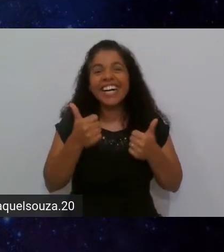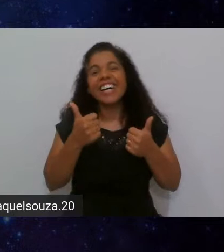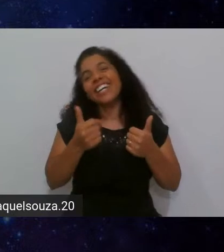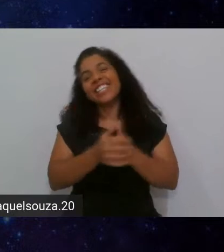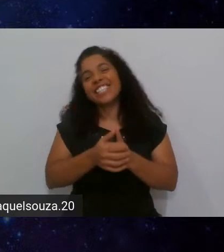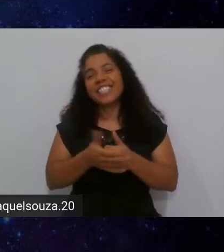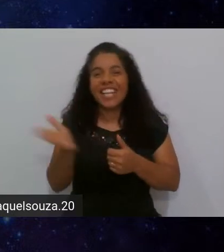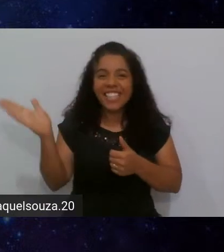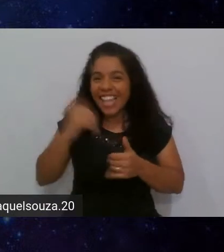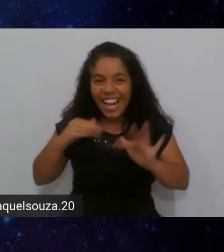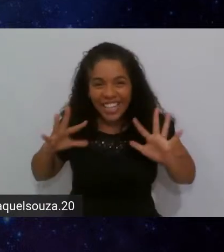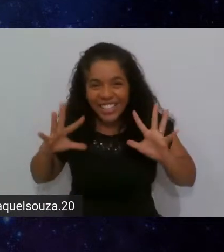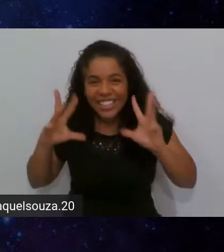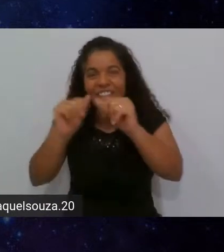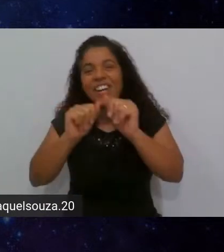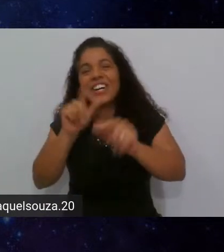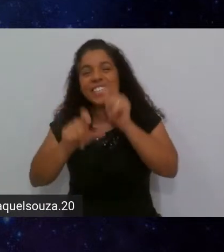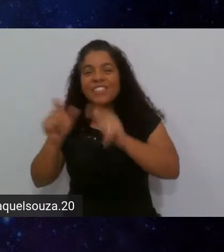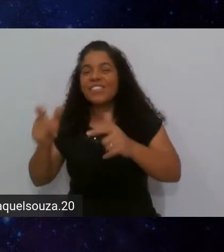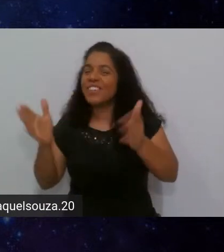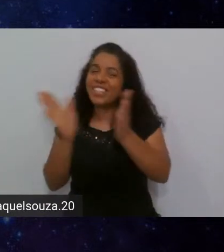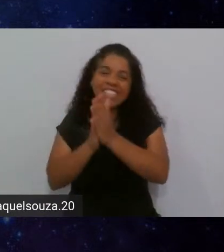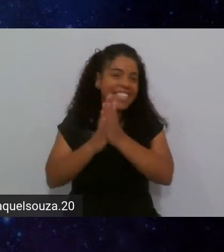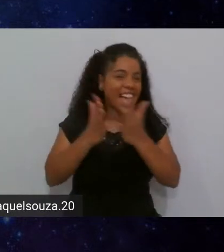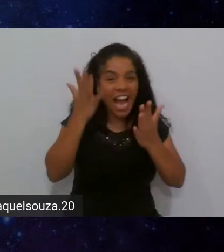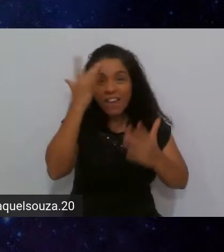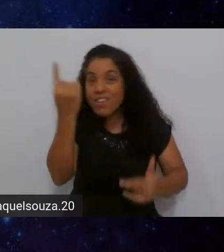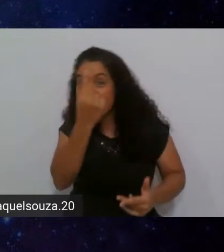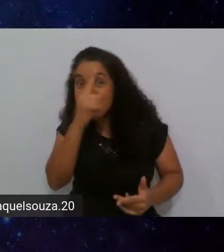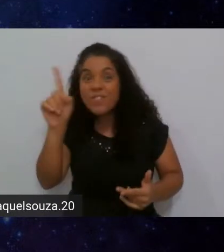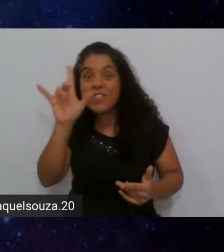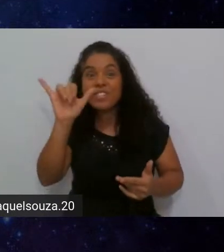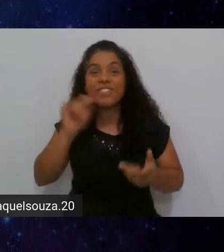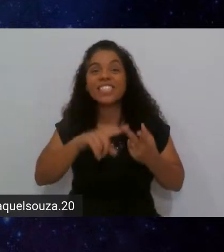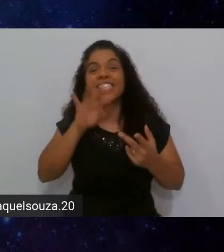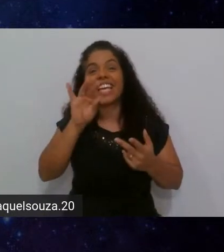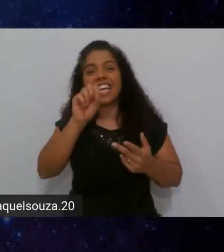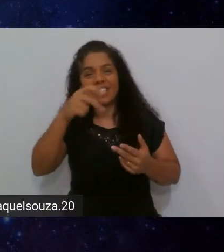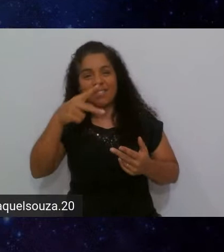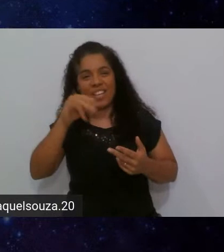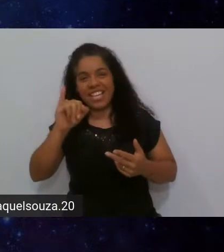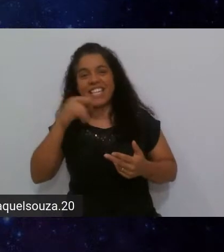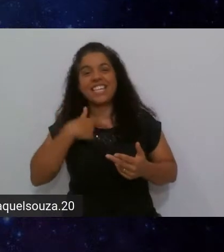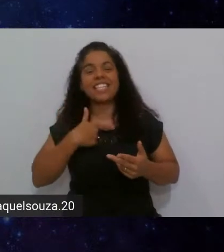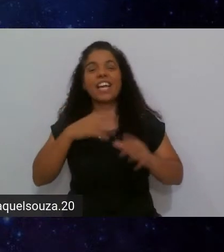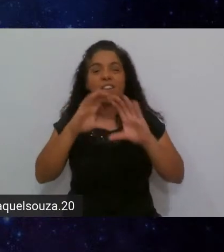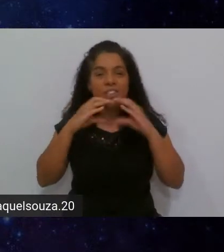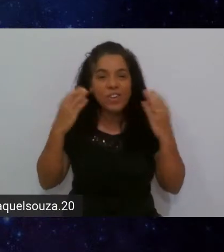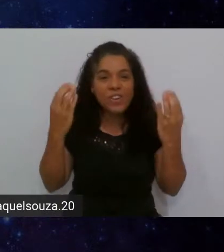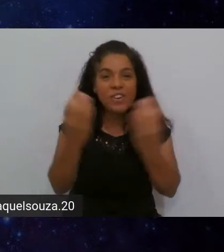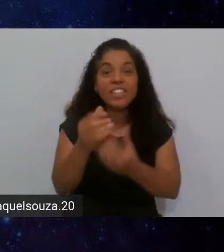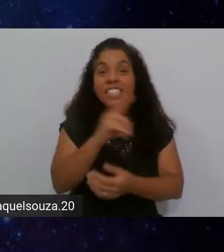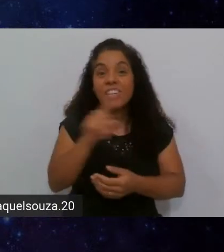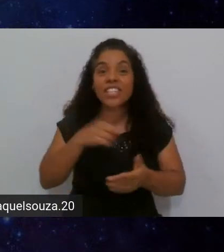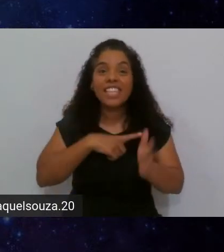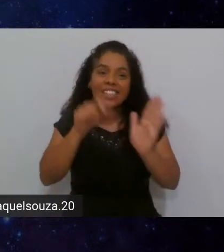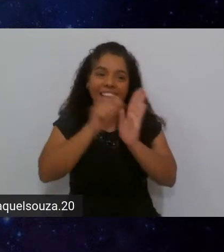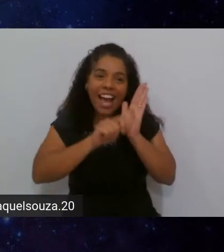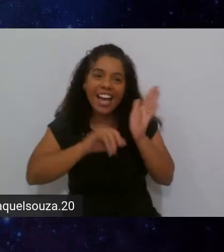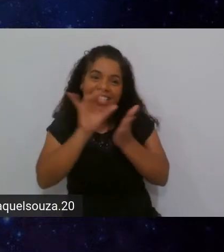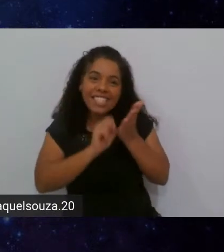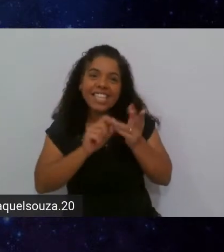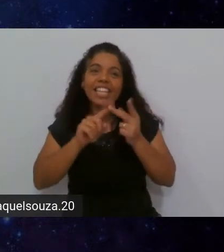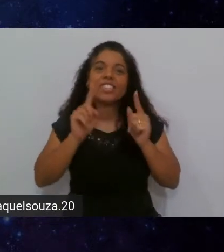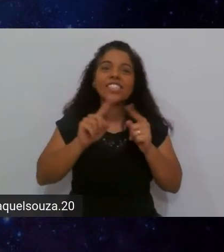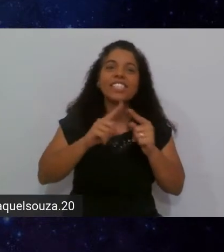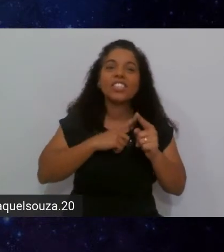traga todo mundo galera amanhã é o último dia de TSP conference se você está inscrito ou inscrita